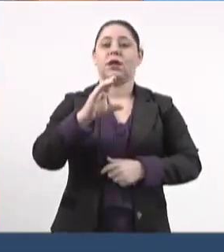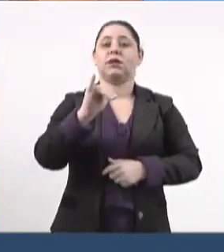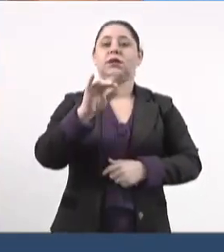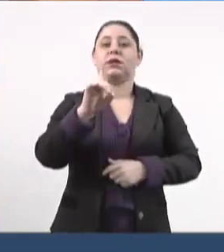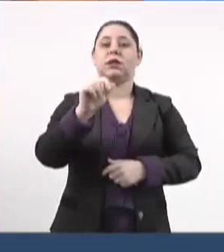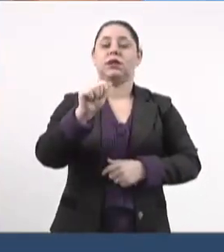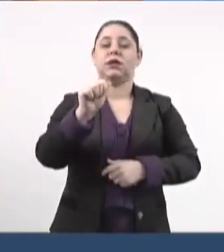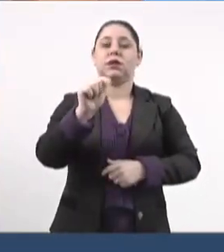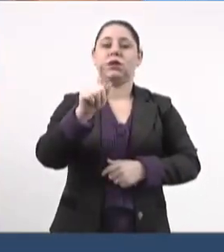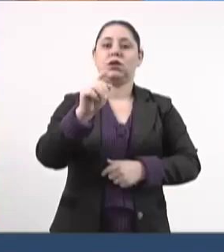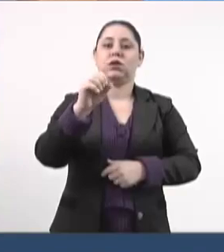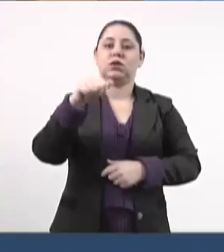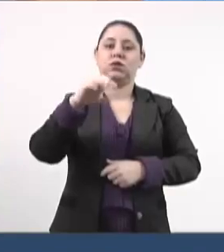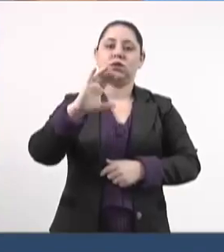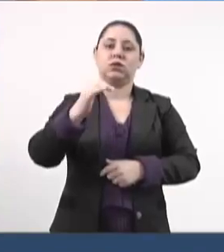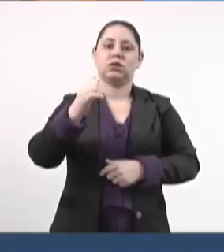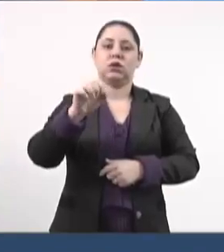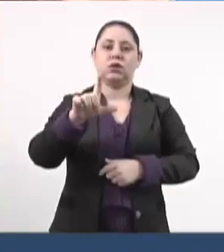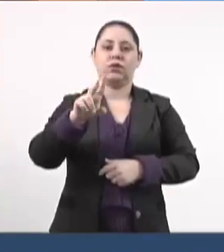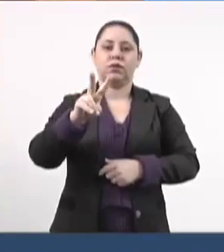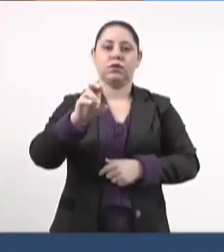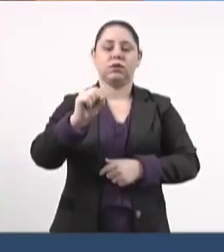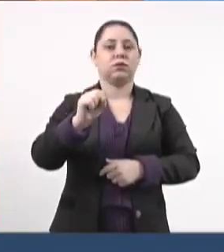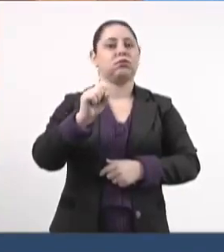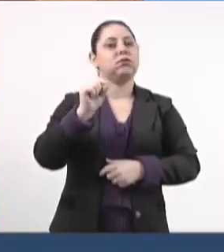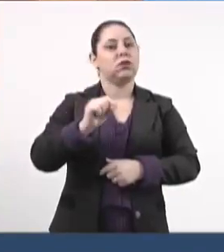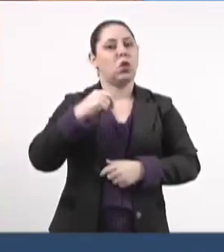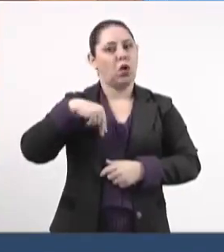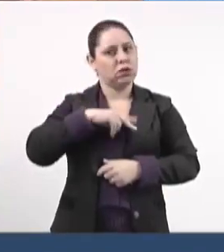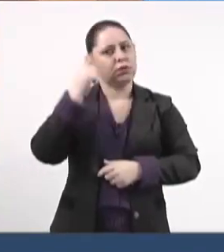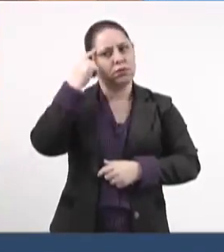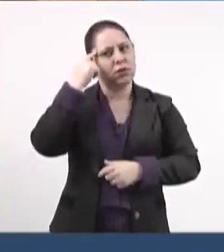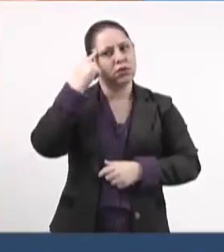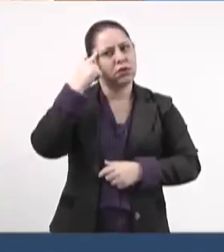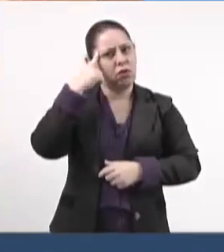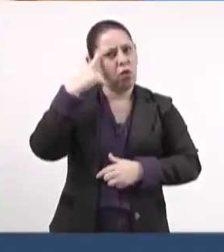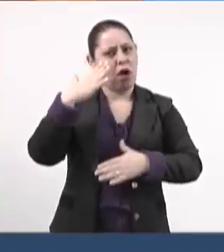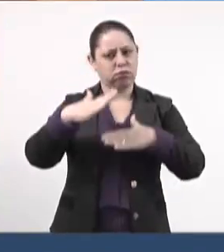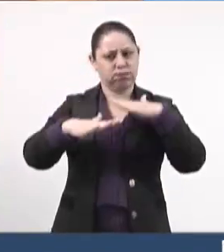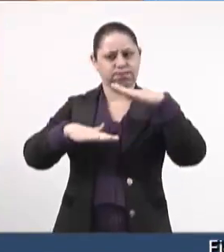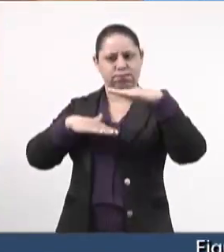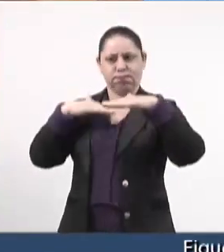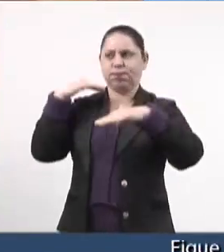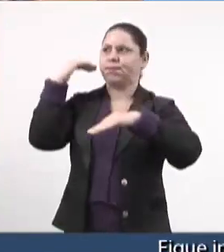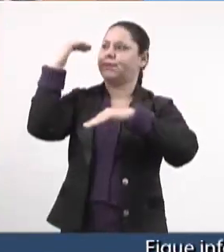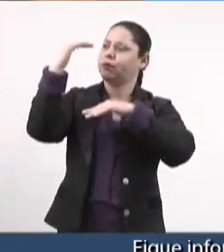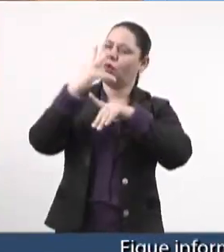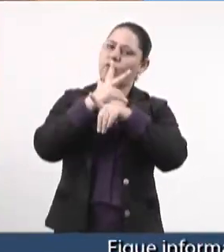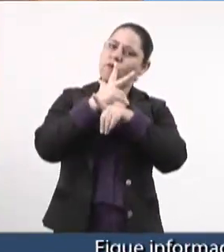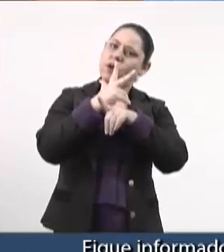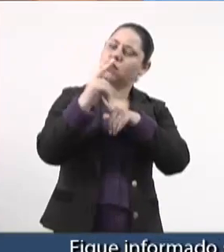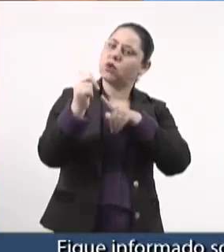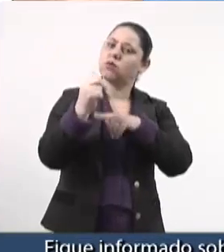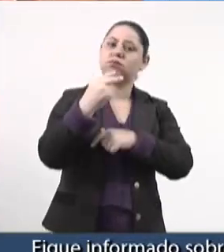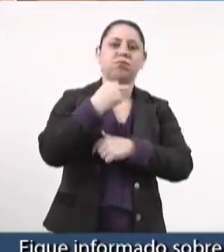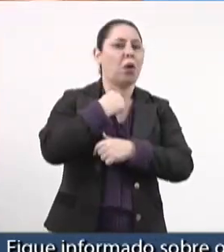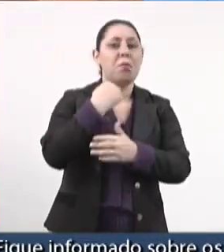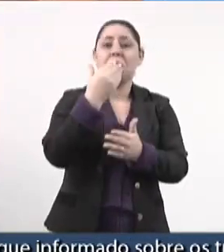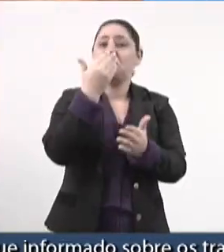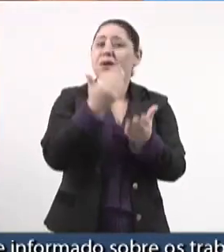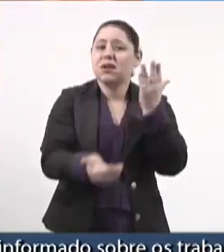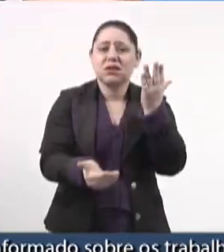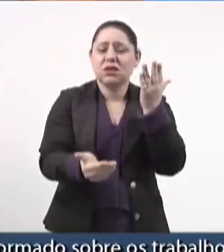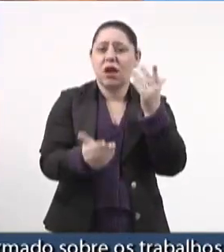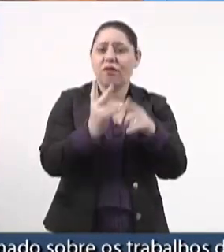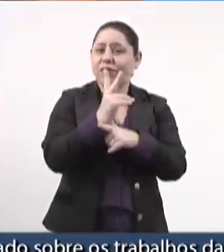Gonçalves e nós consideramos um grande avanço, uma grande conquista e não podemos perder